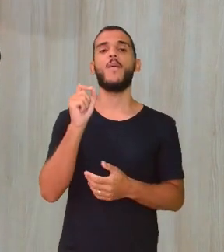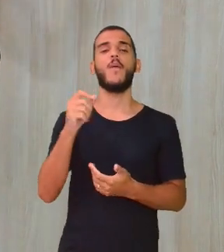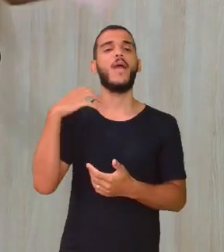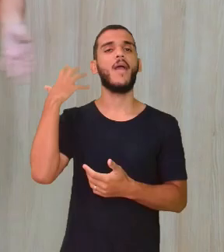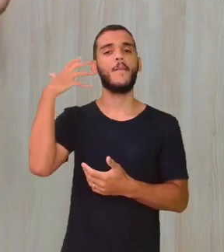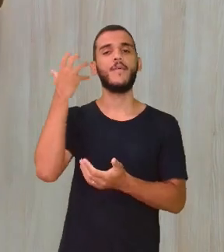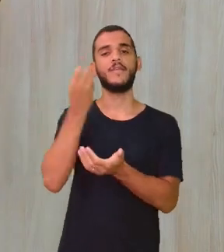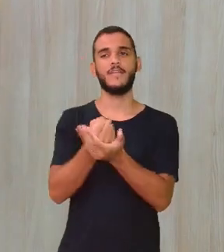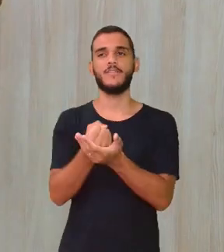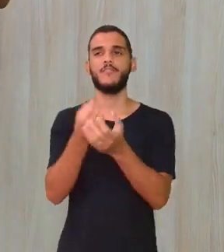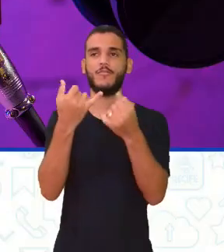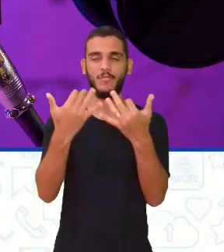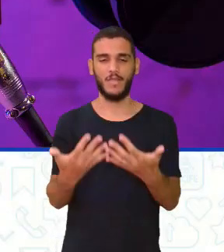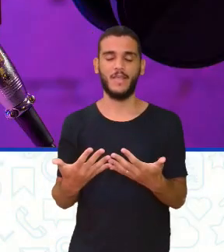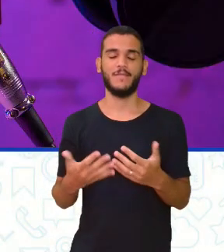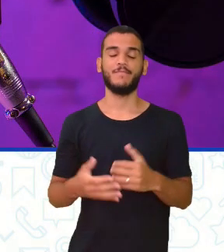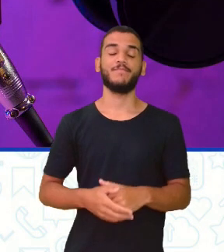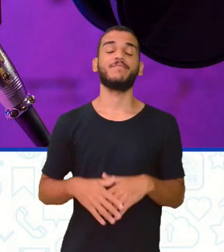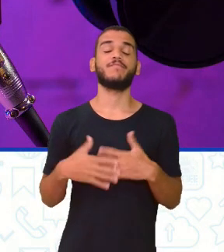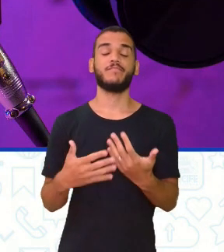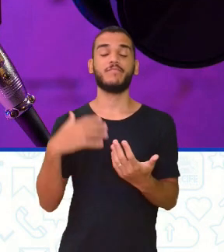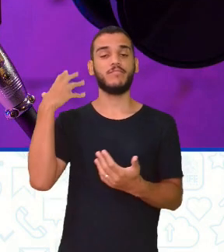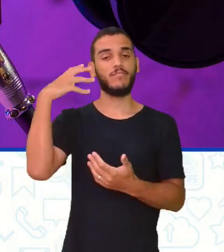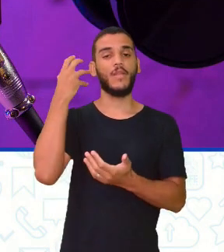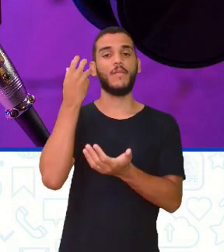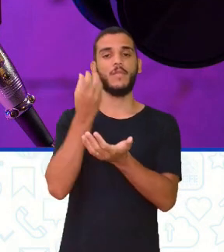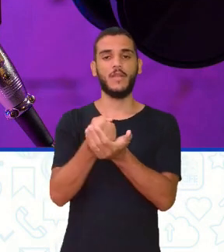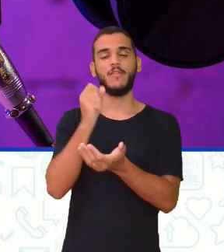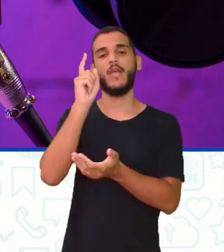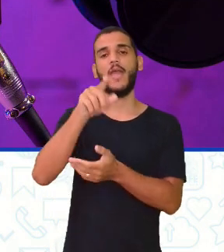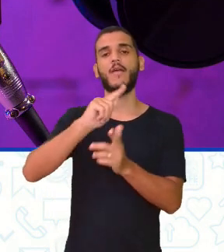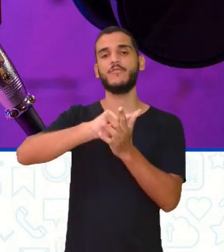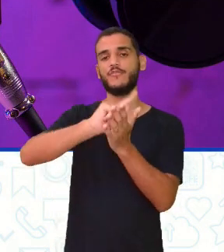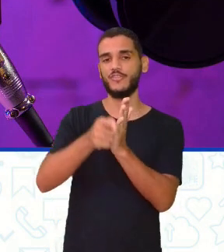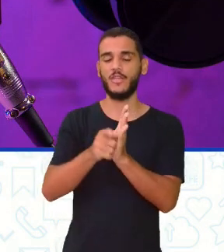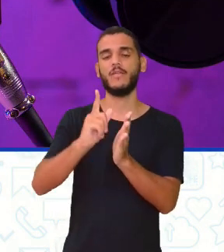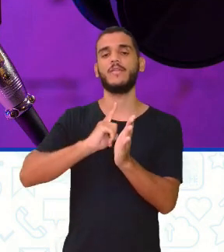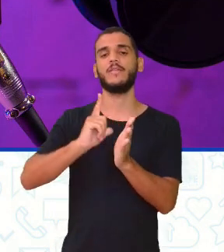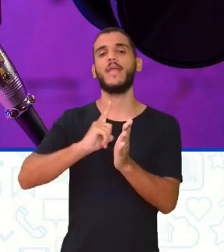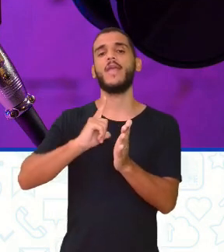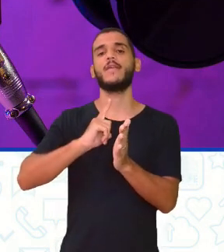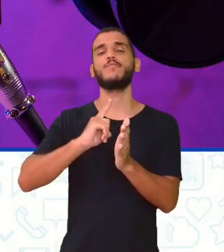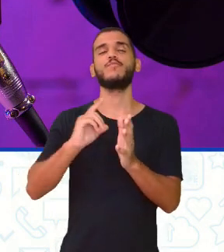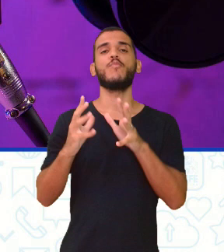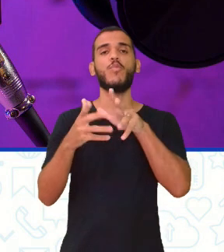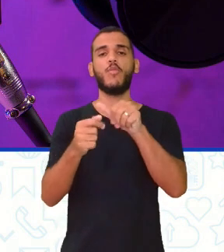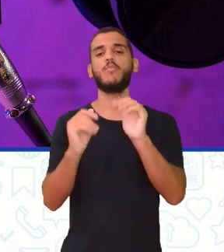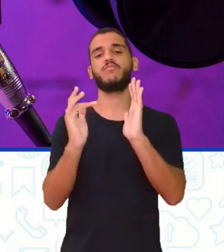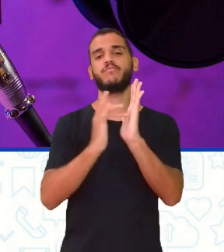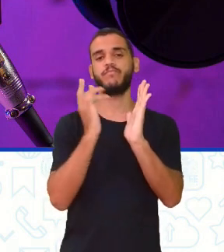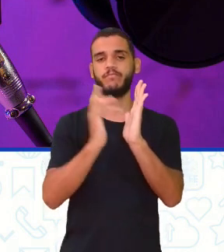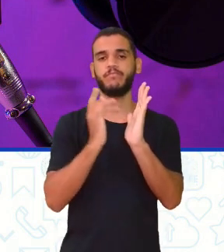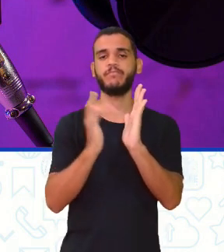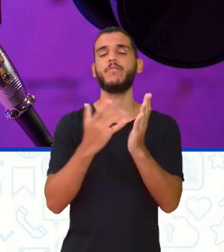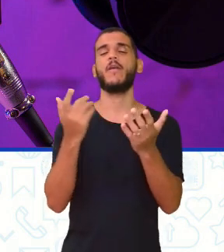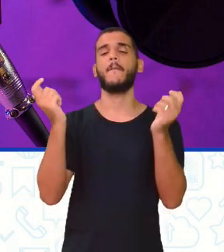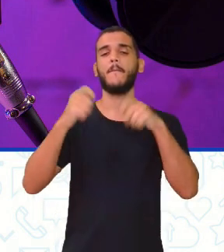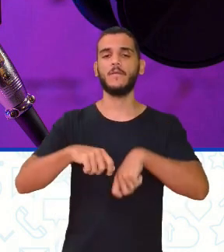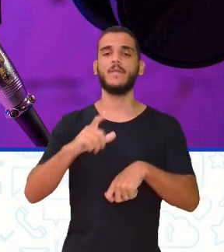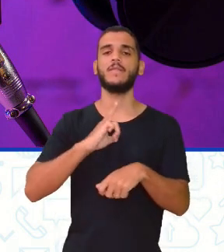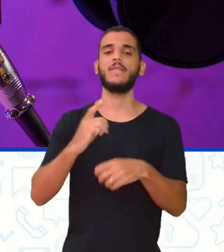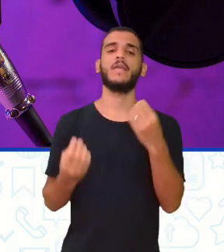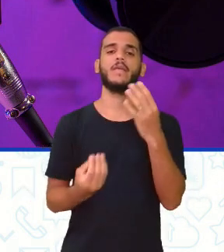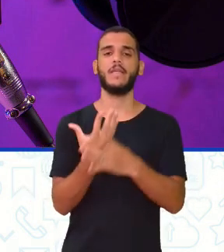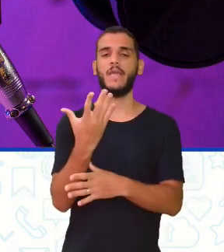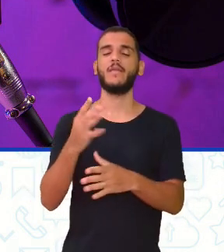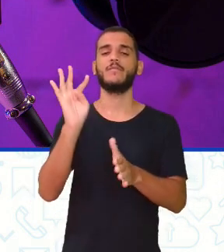tanto aqui agora. O podcast é um júnior presente no mundo digital, que pode ser construído a partir de textos, vídeos